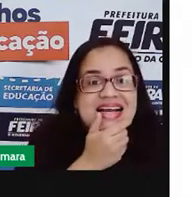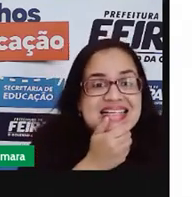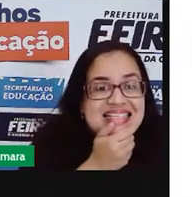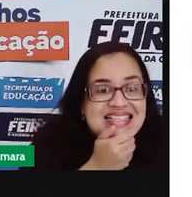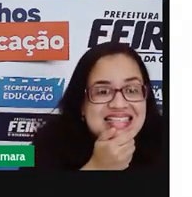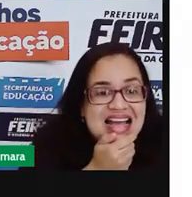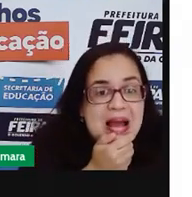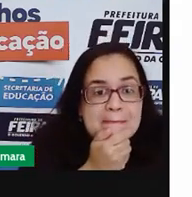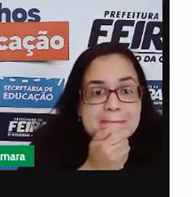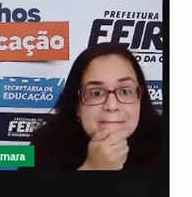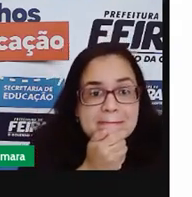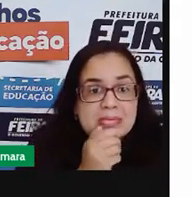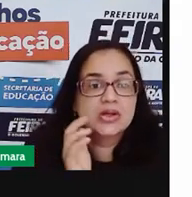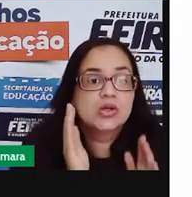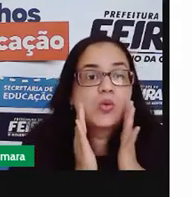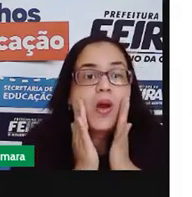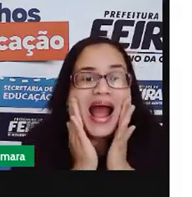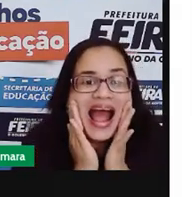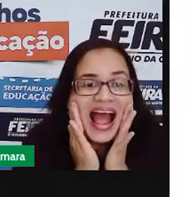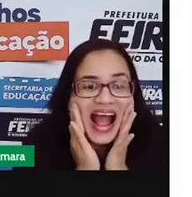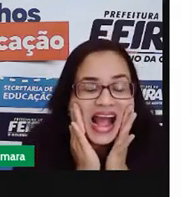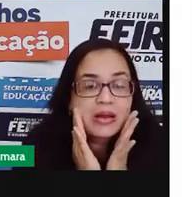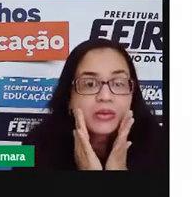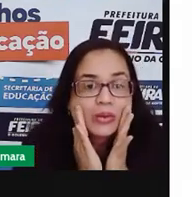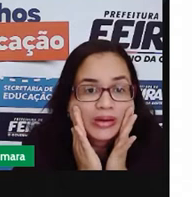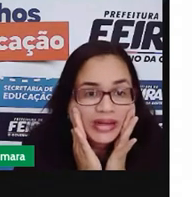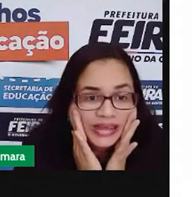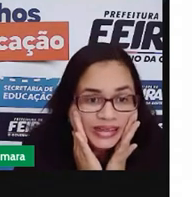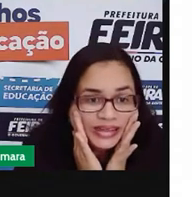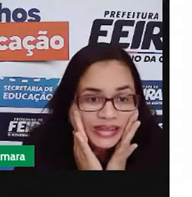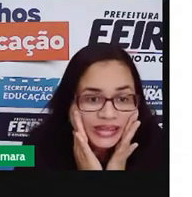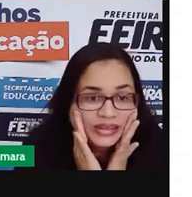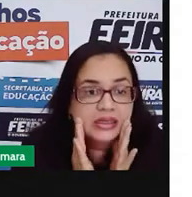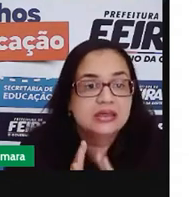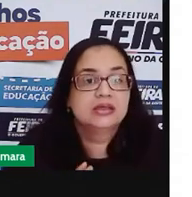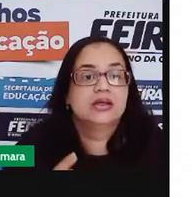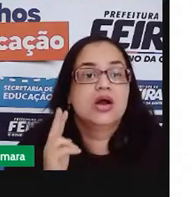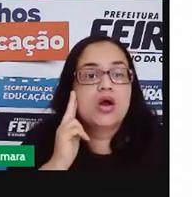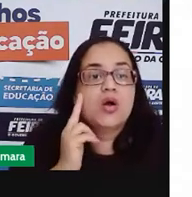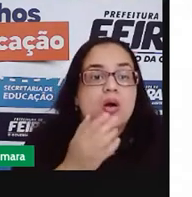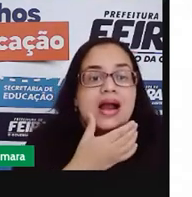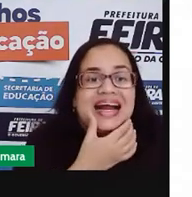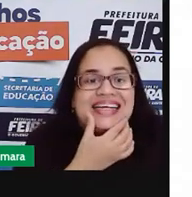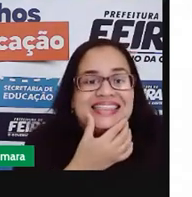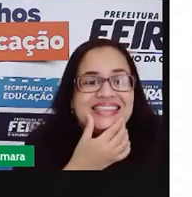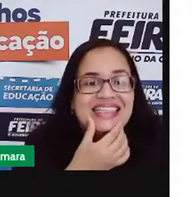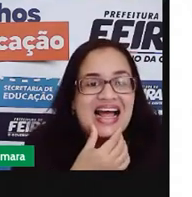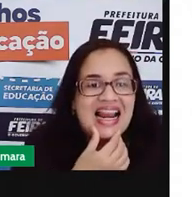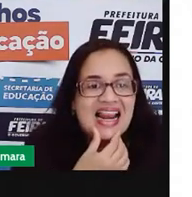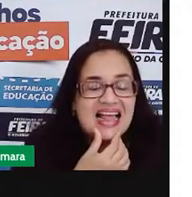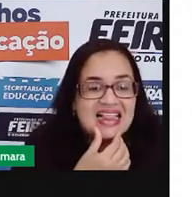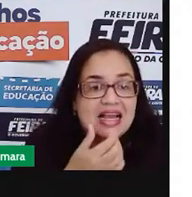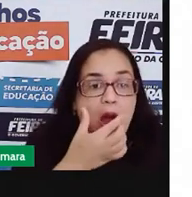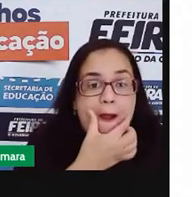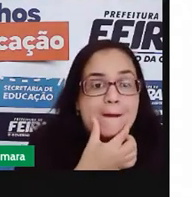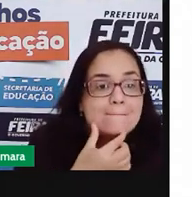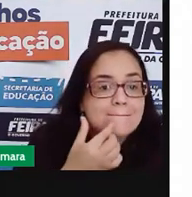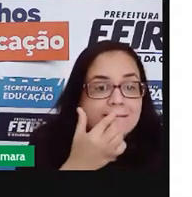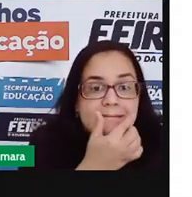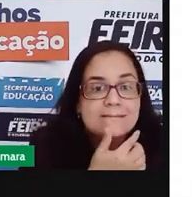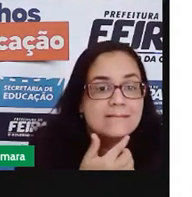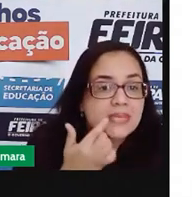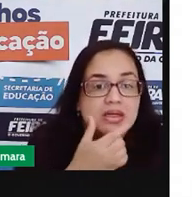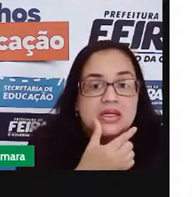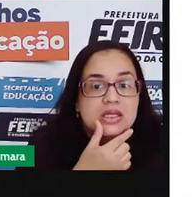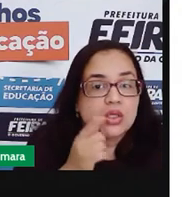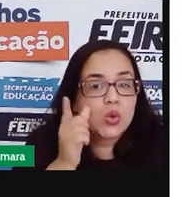Sapeca. O jeito que a gente abre a boca, ó. Salada. Salada.